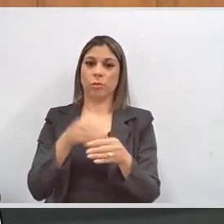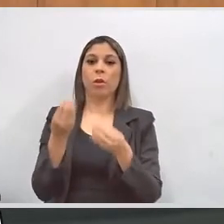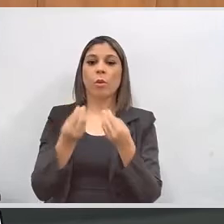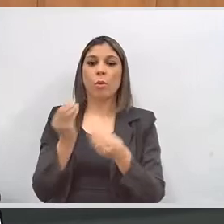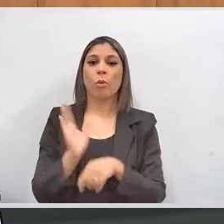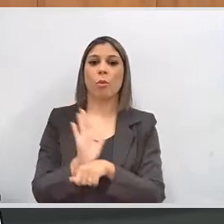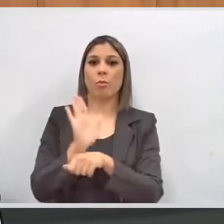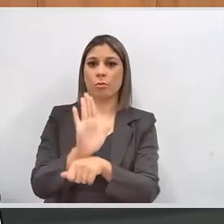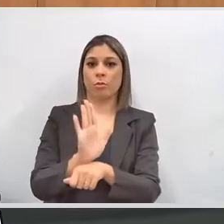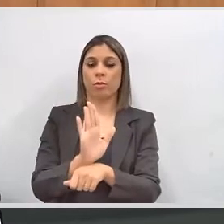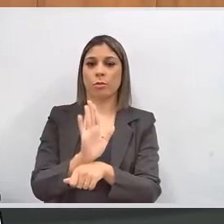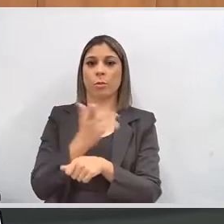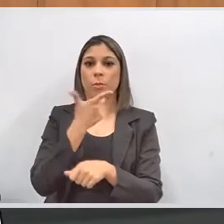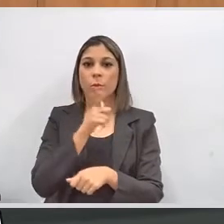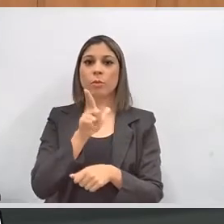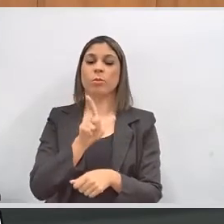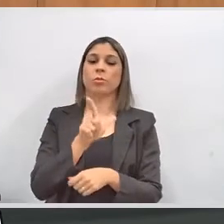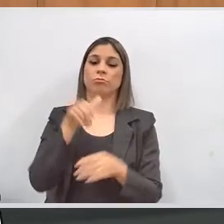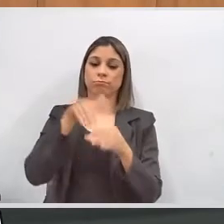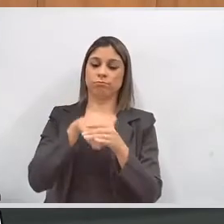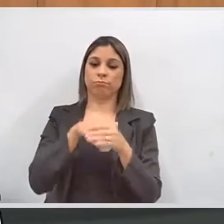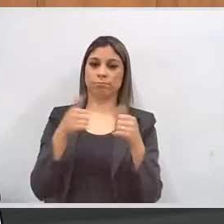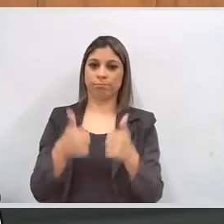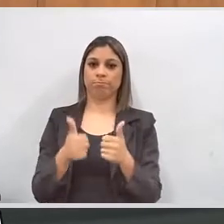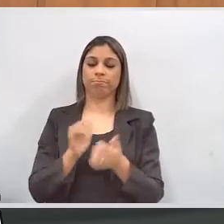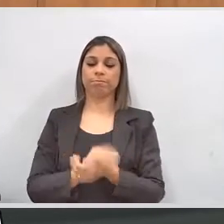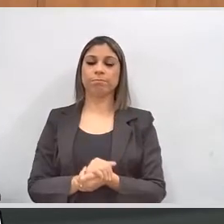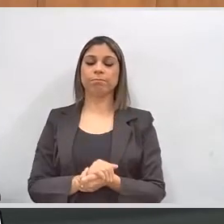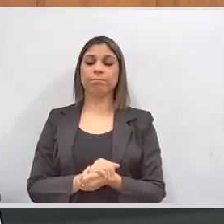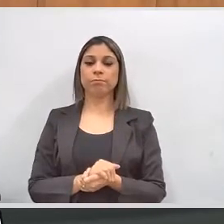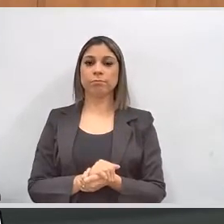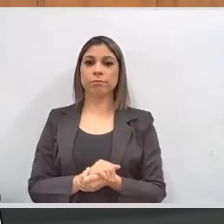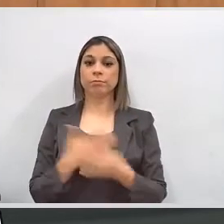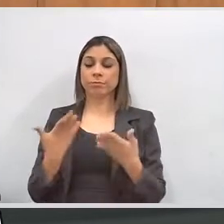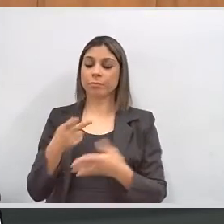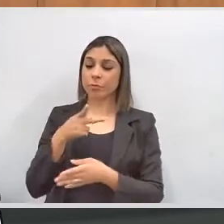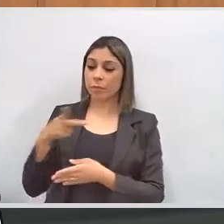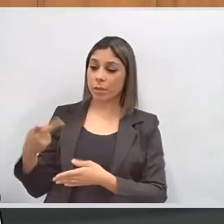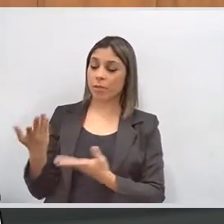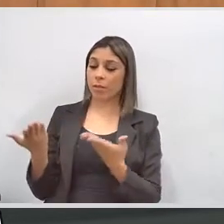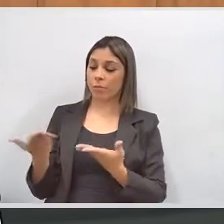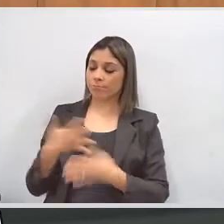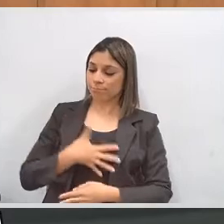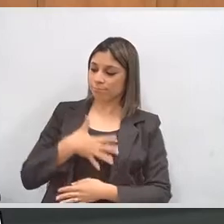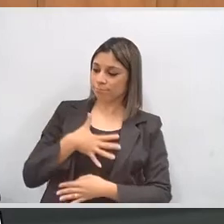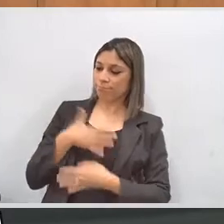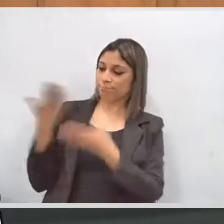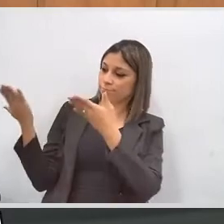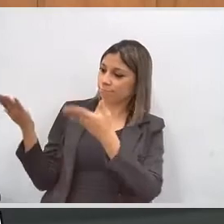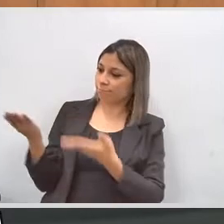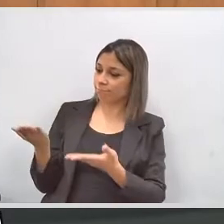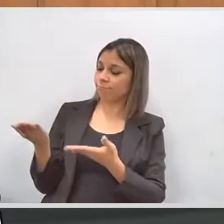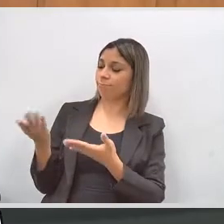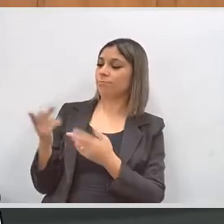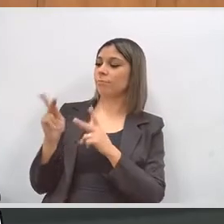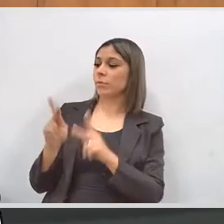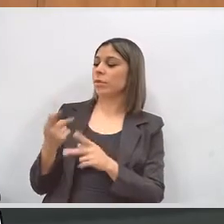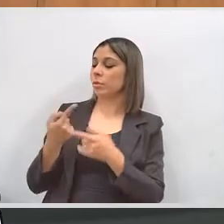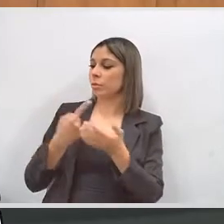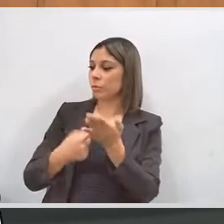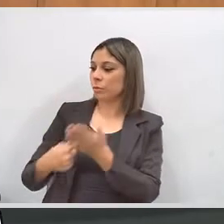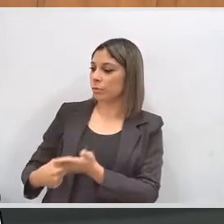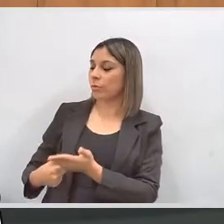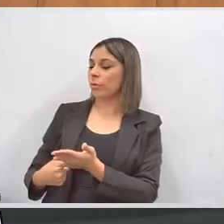formas de acolhimento para o exercício do voto. De pronto, presidente, registramos a nossa satisfação em receber os ilustres